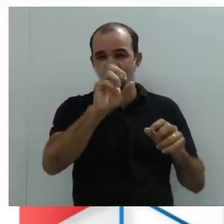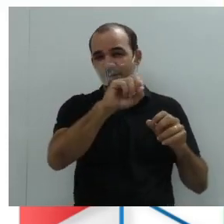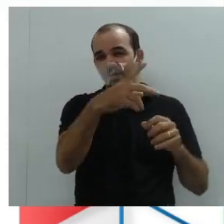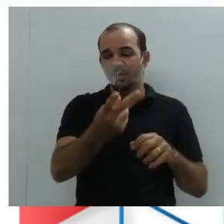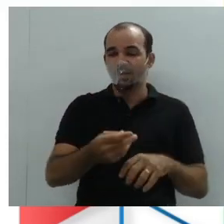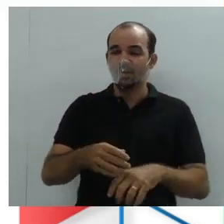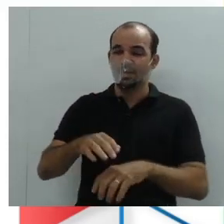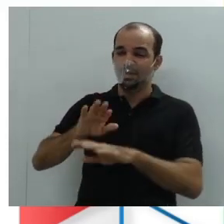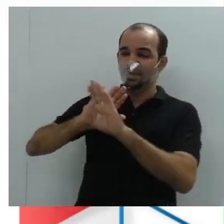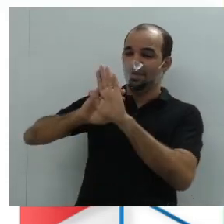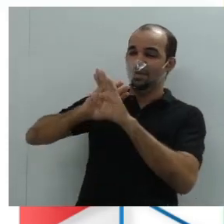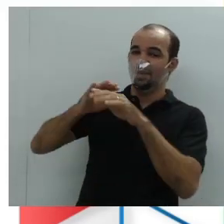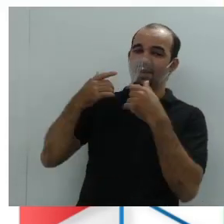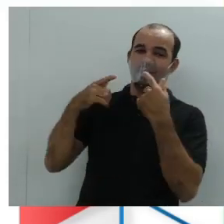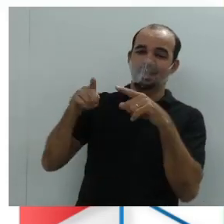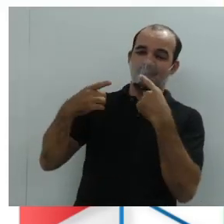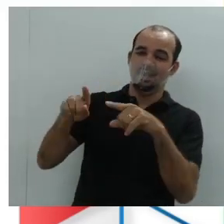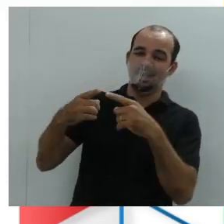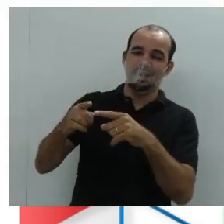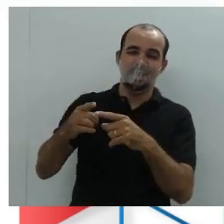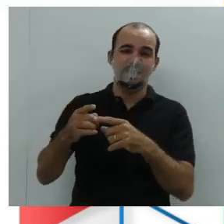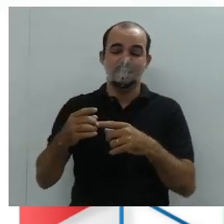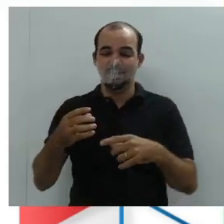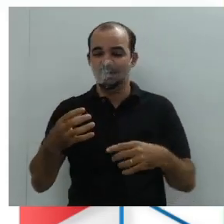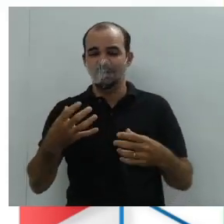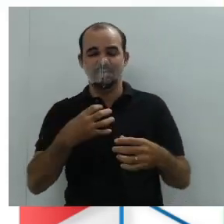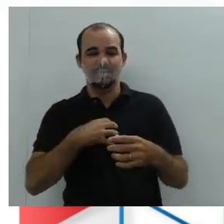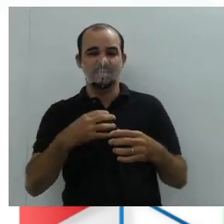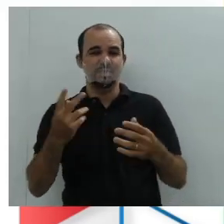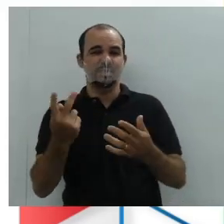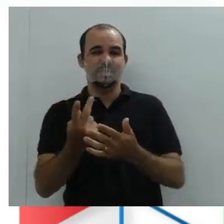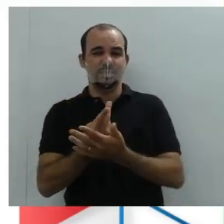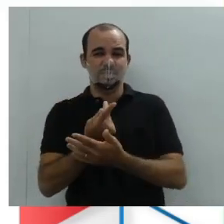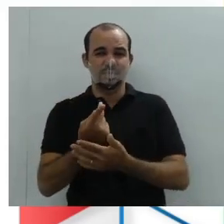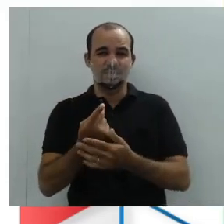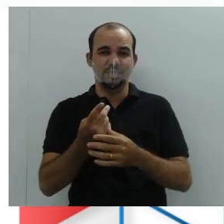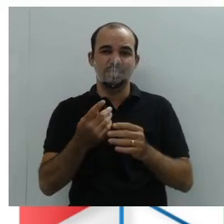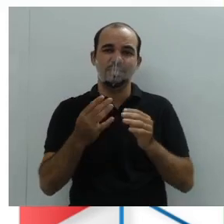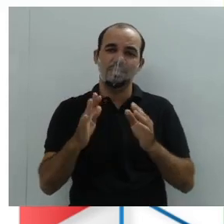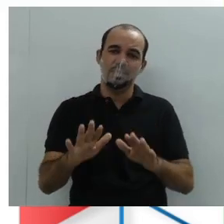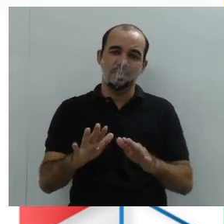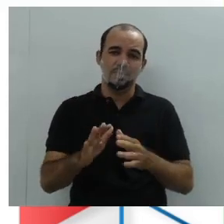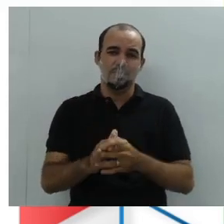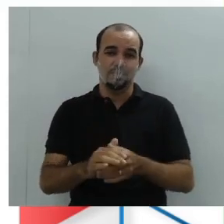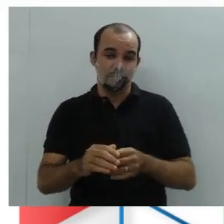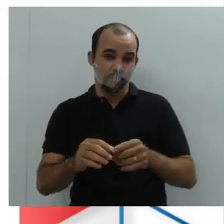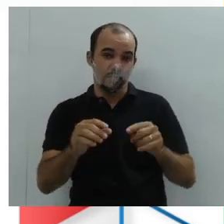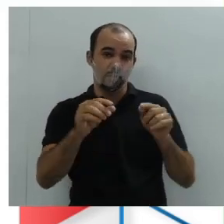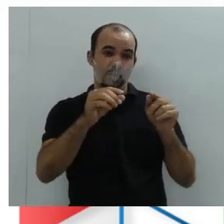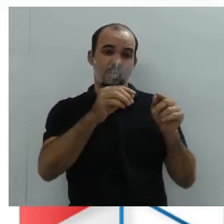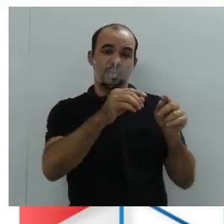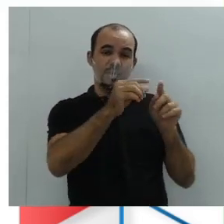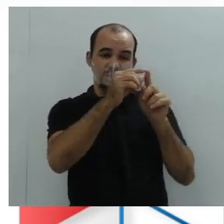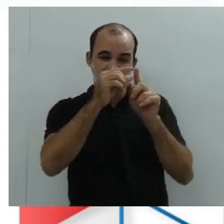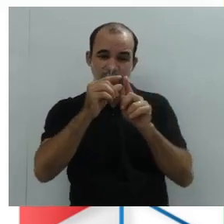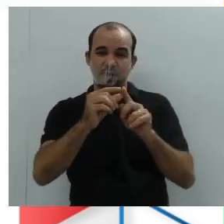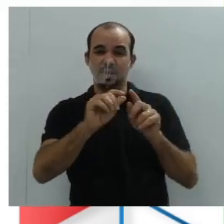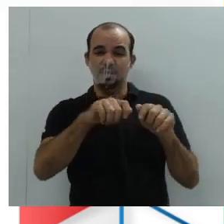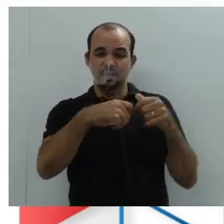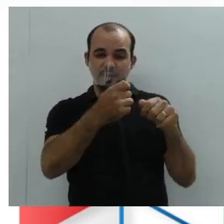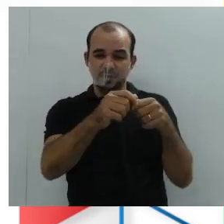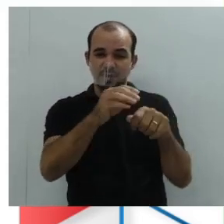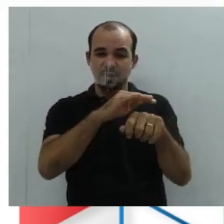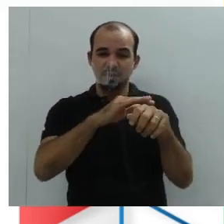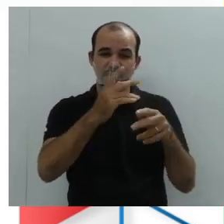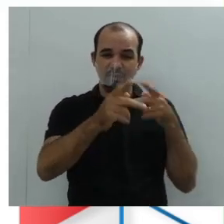cabia? Pois bem, turma. O falar também faz parte do estudo da língua. Se a língua